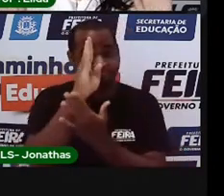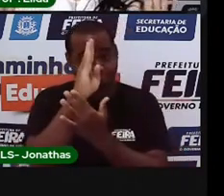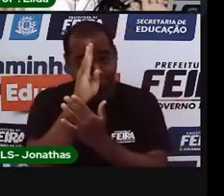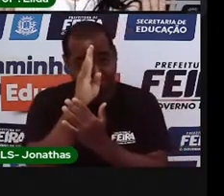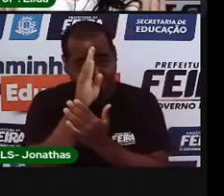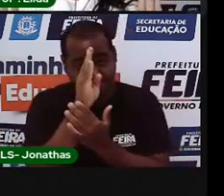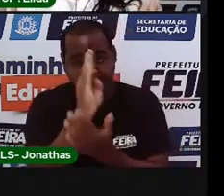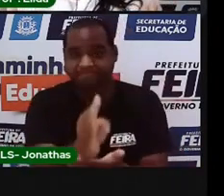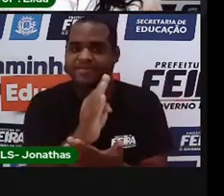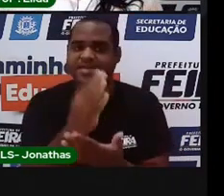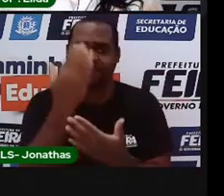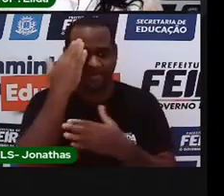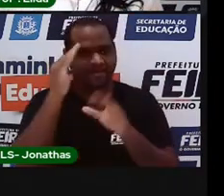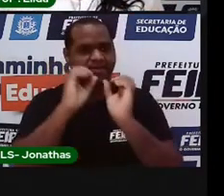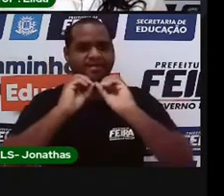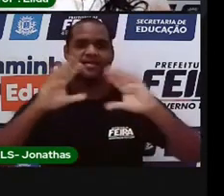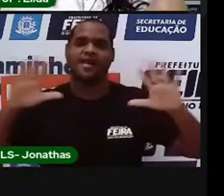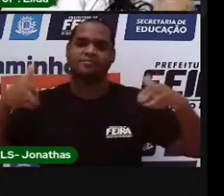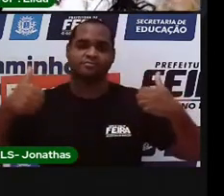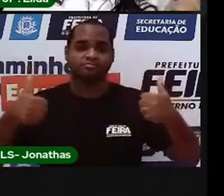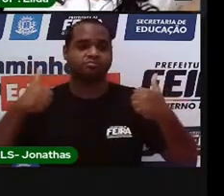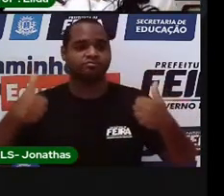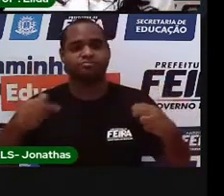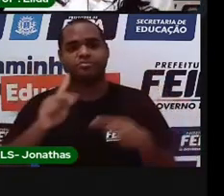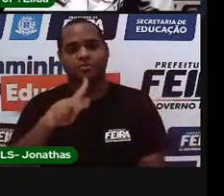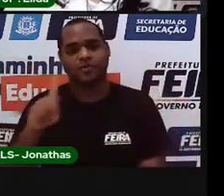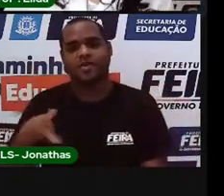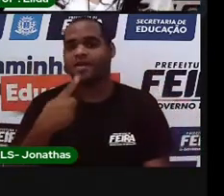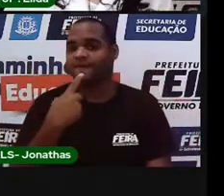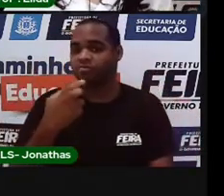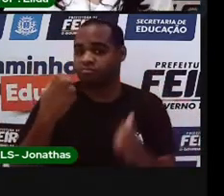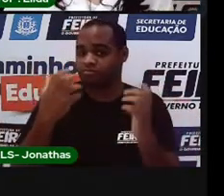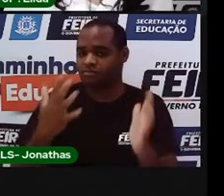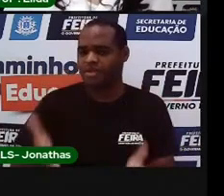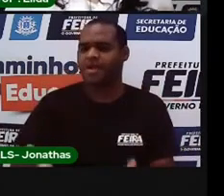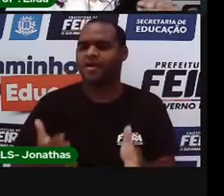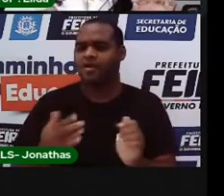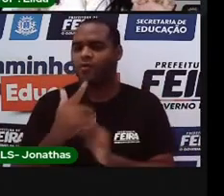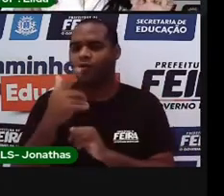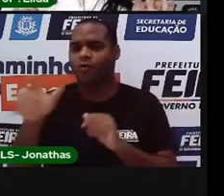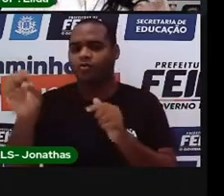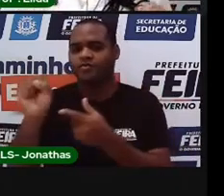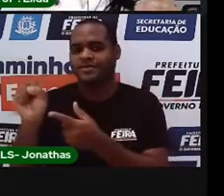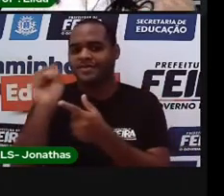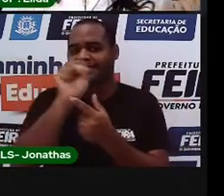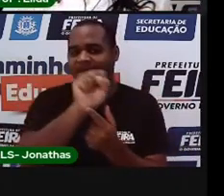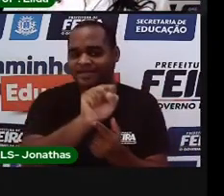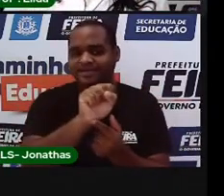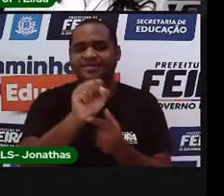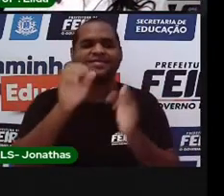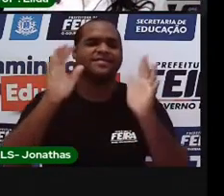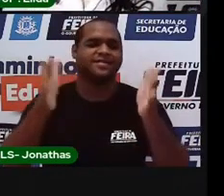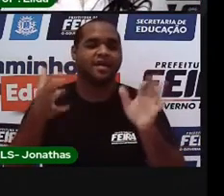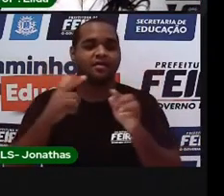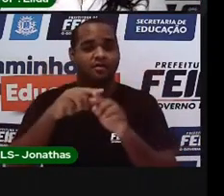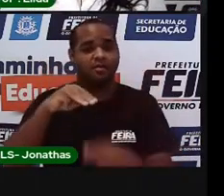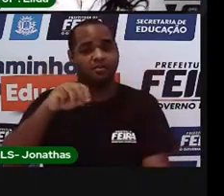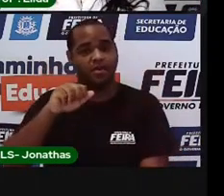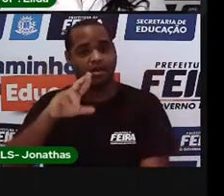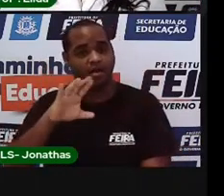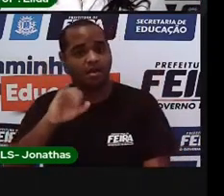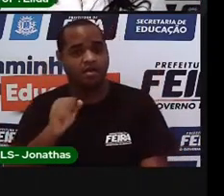mensagem com clareza. A pró falou no outro slide. Olha só. Mariana,